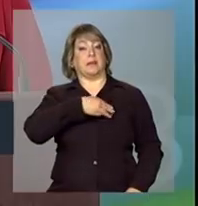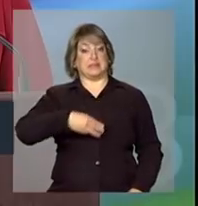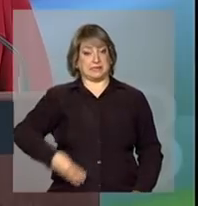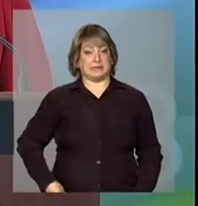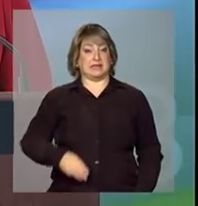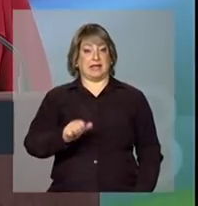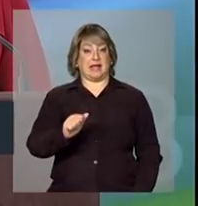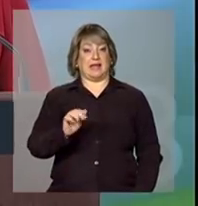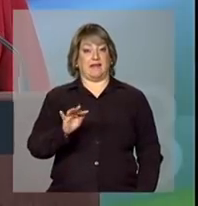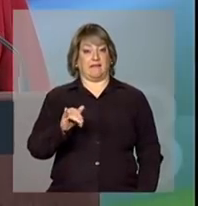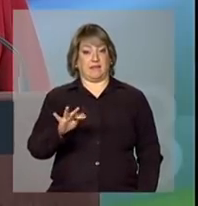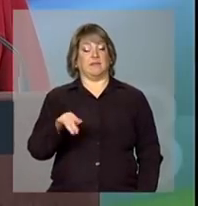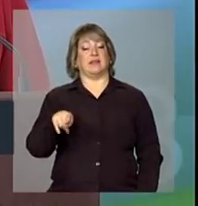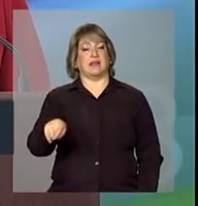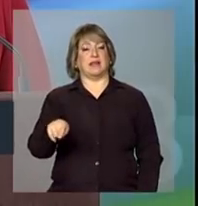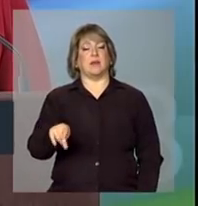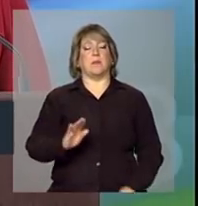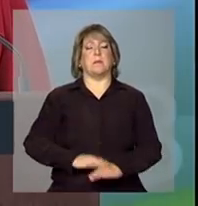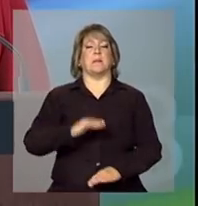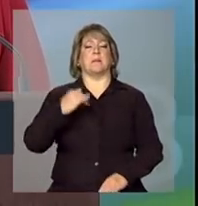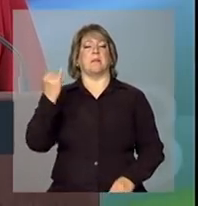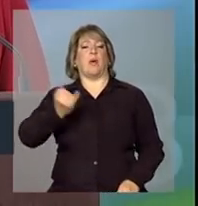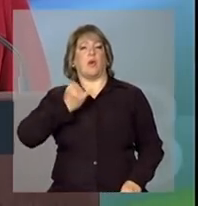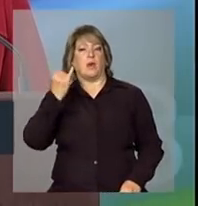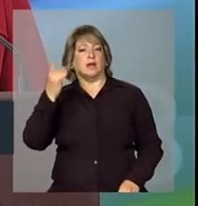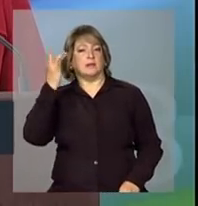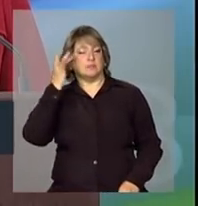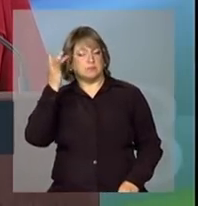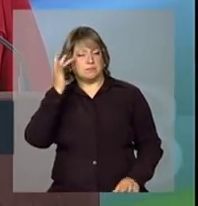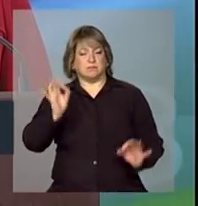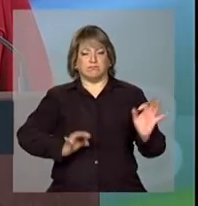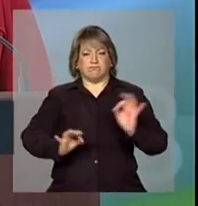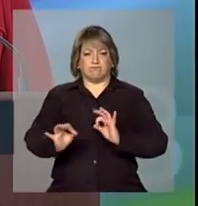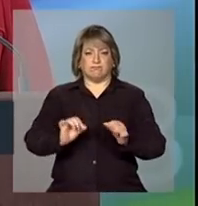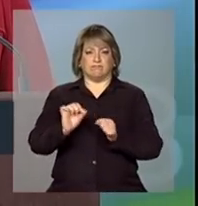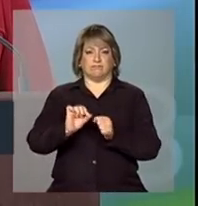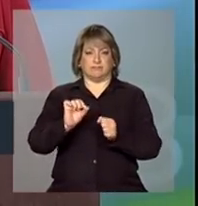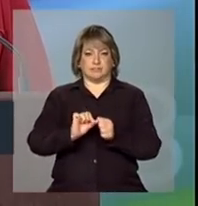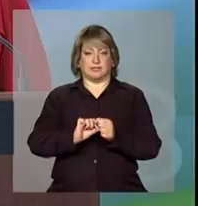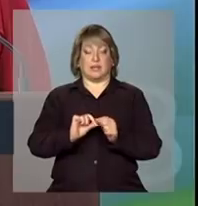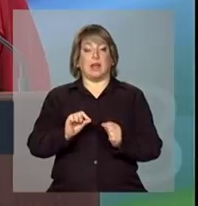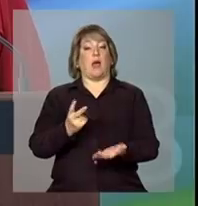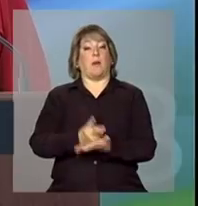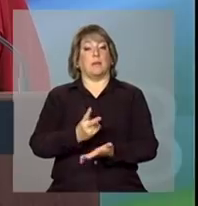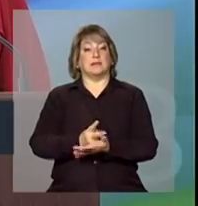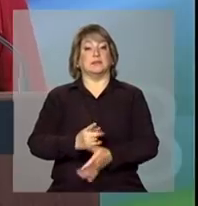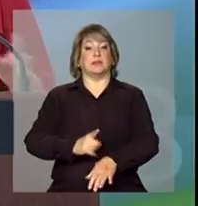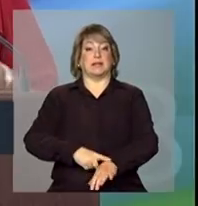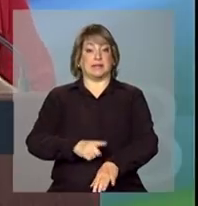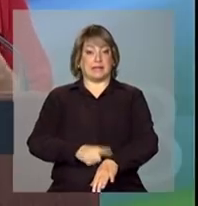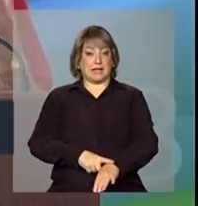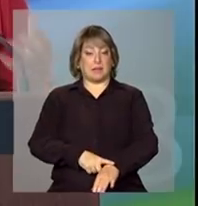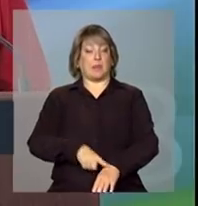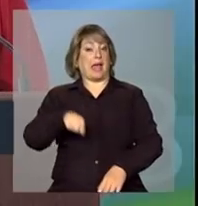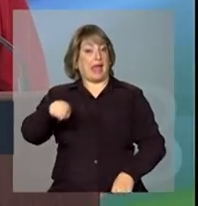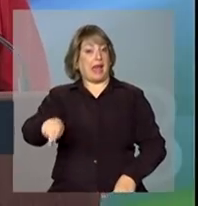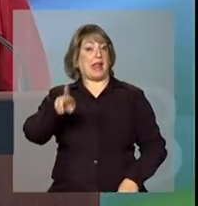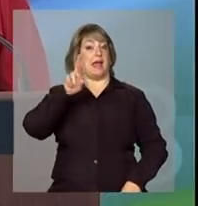foi o mais importante formulador e, ao mesmo tempo, o